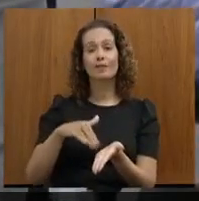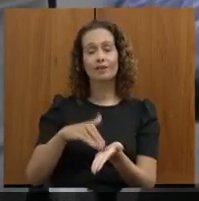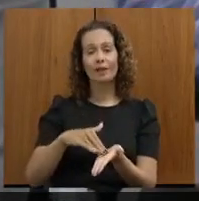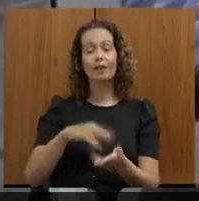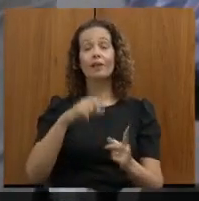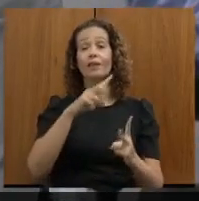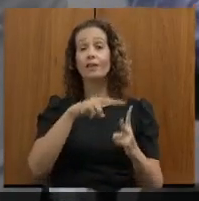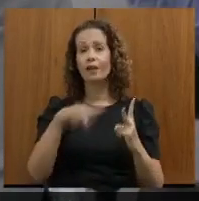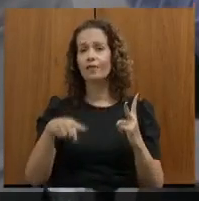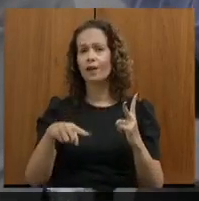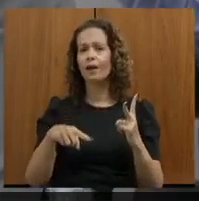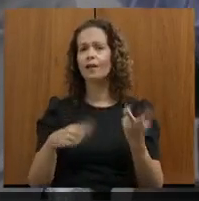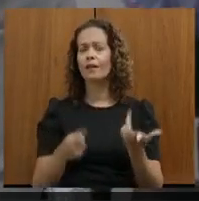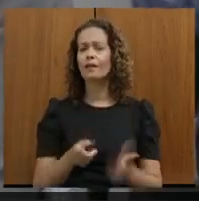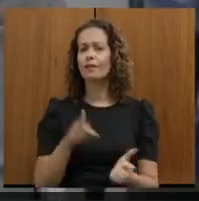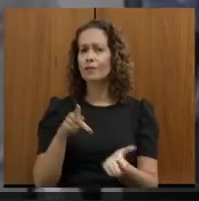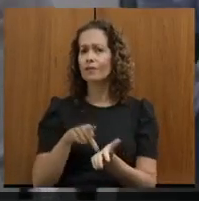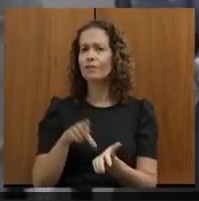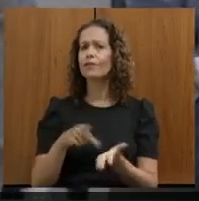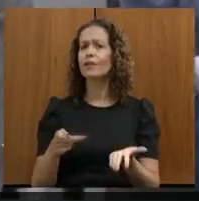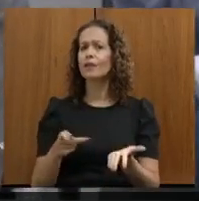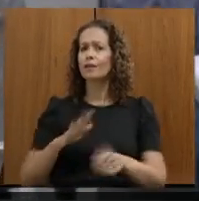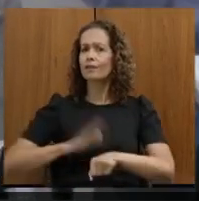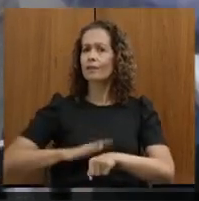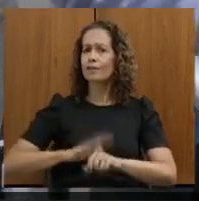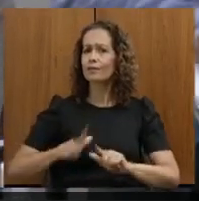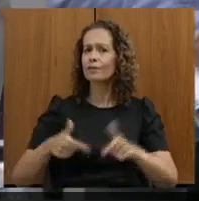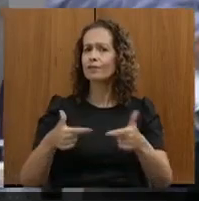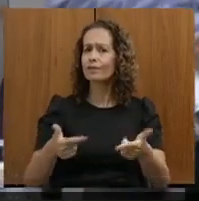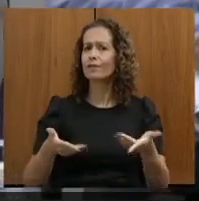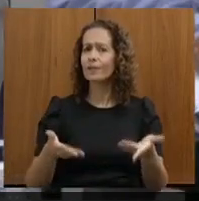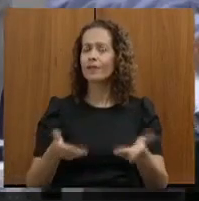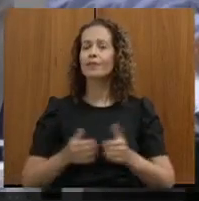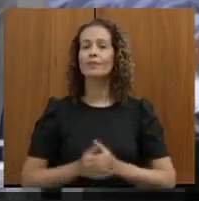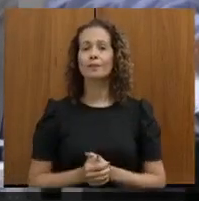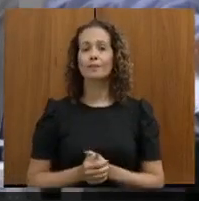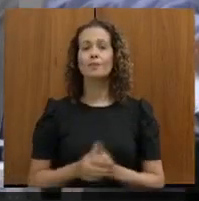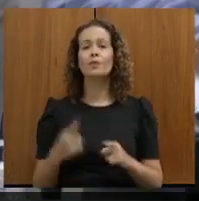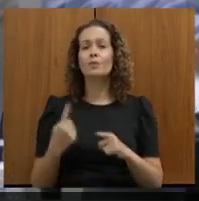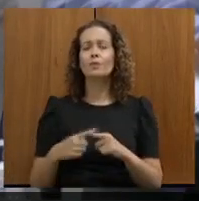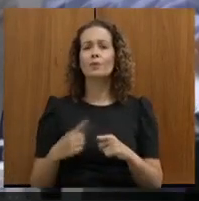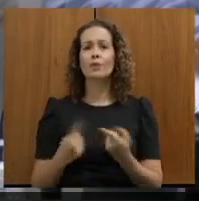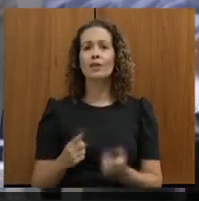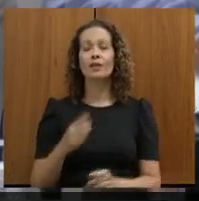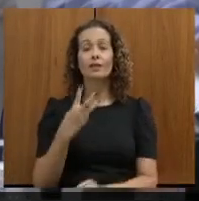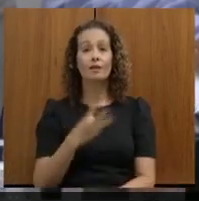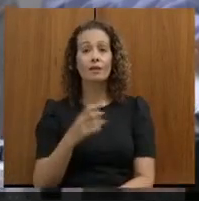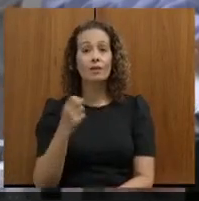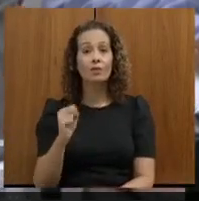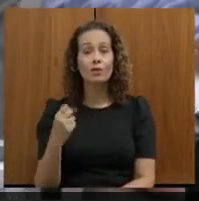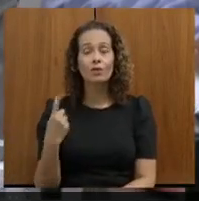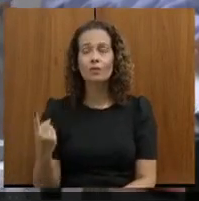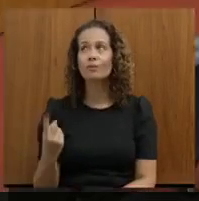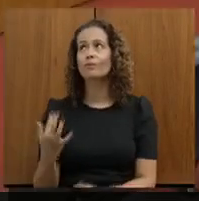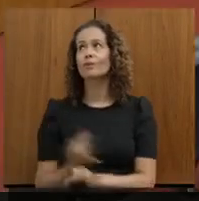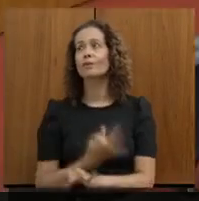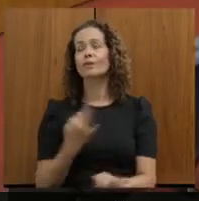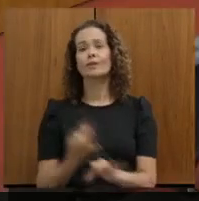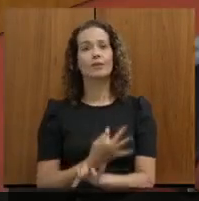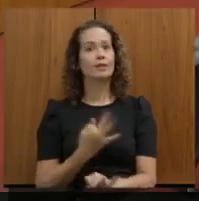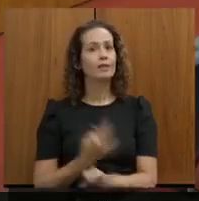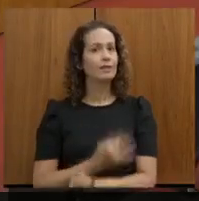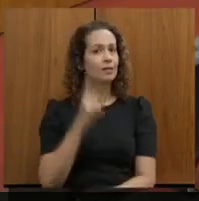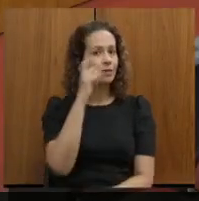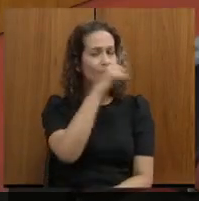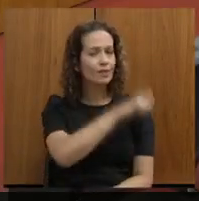Vale cumpra e coloque o trem noturno para ela vir de trem, que ela não aguenta 381 mais, não é? É a